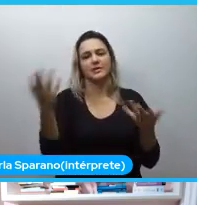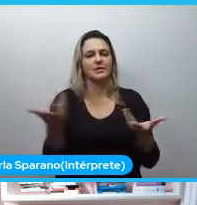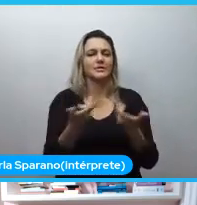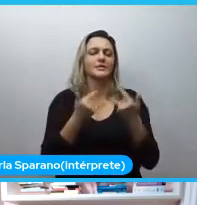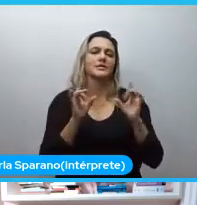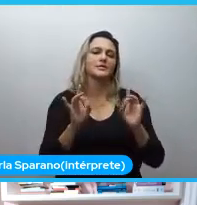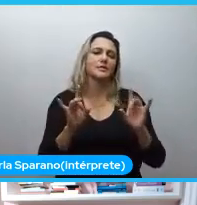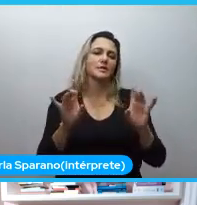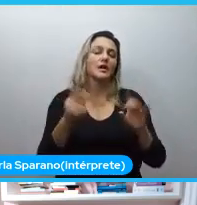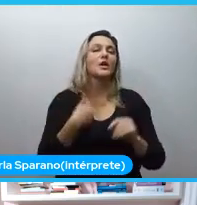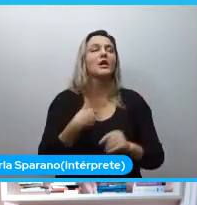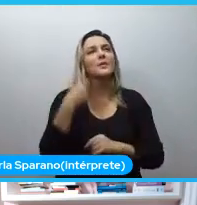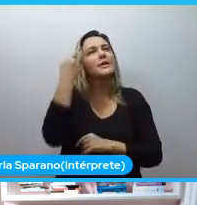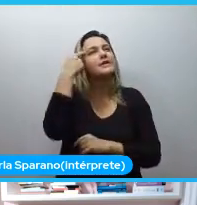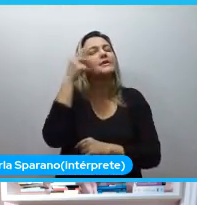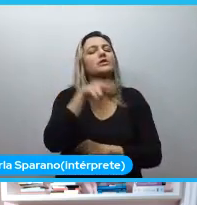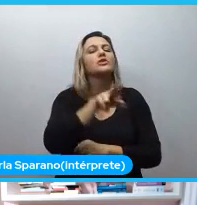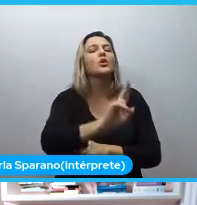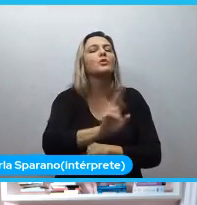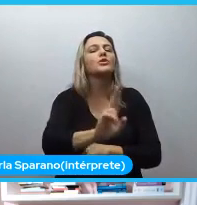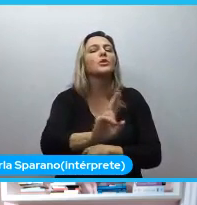Porque eu observo...